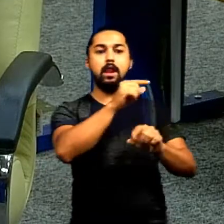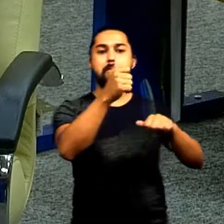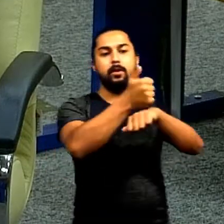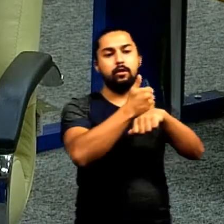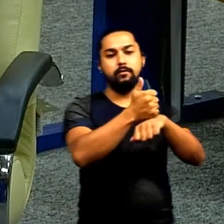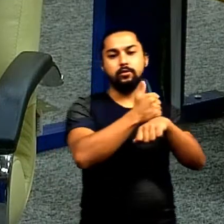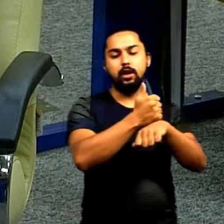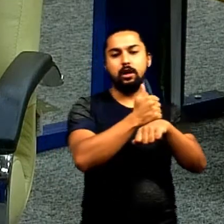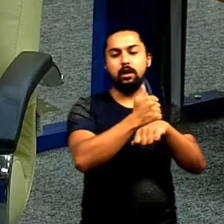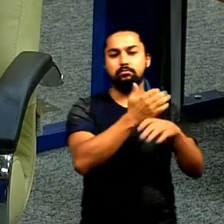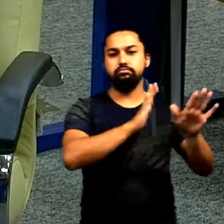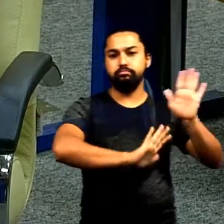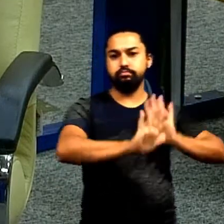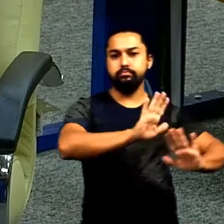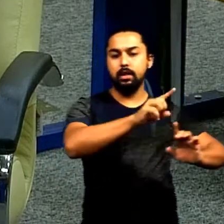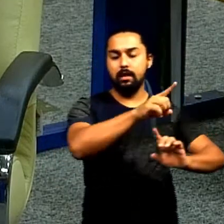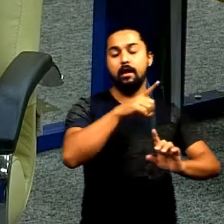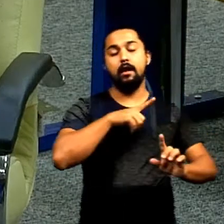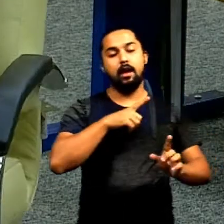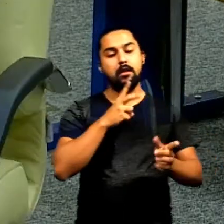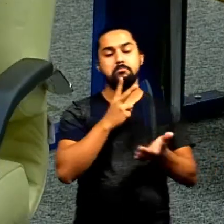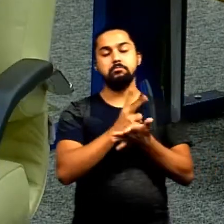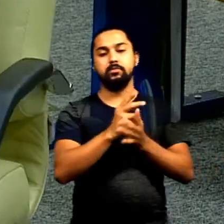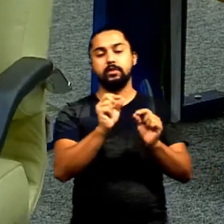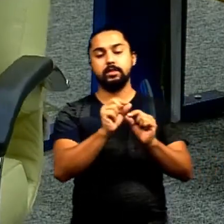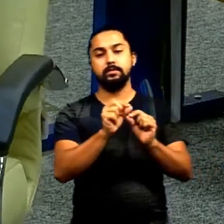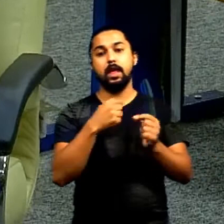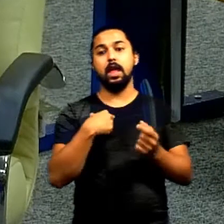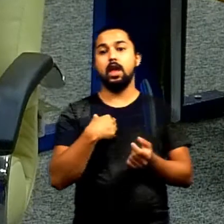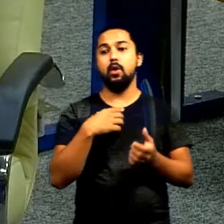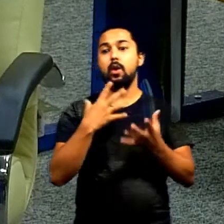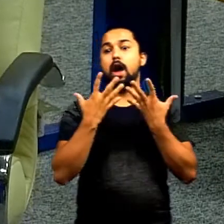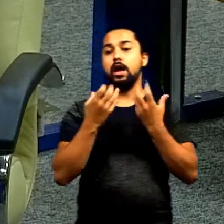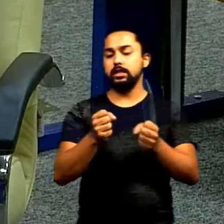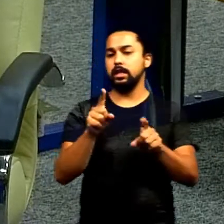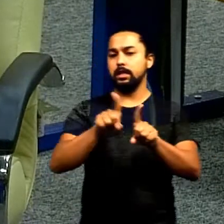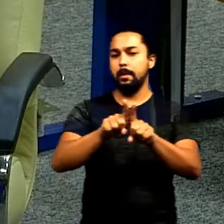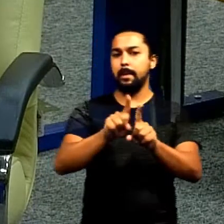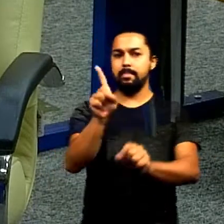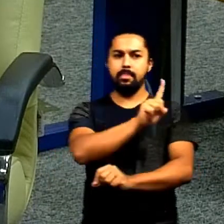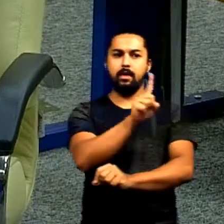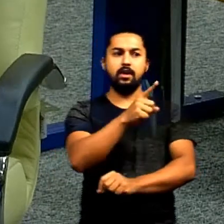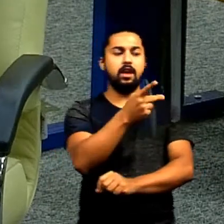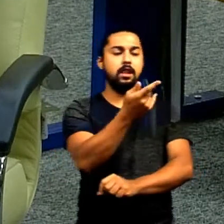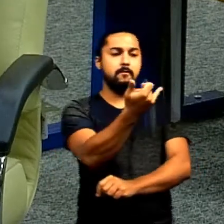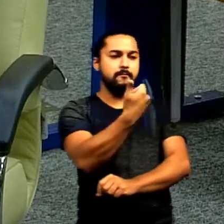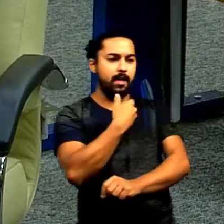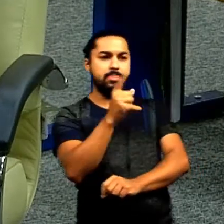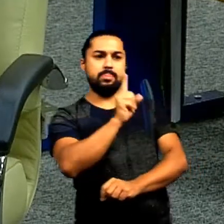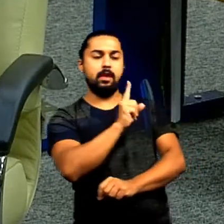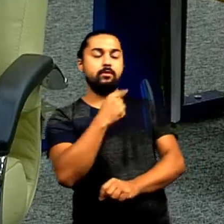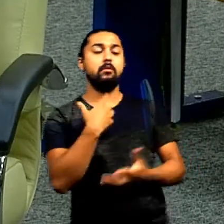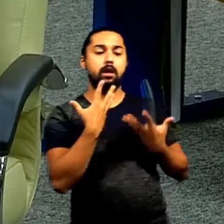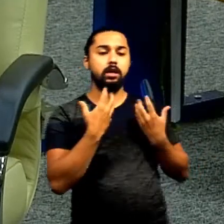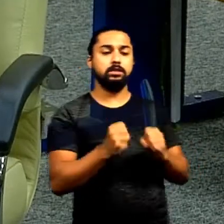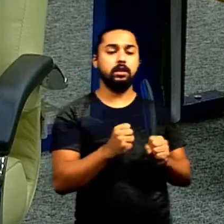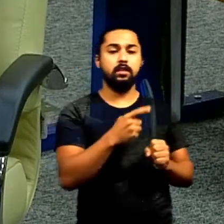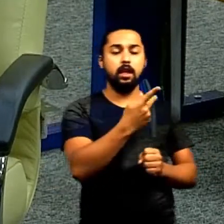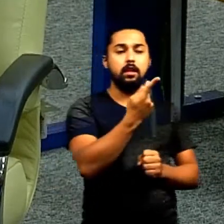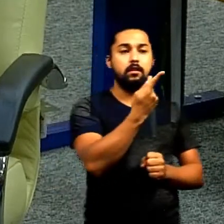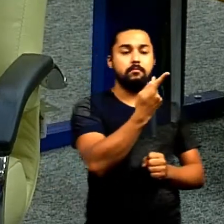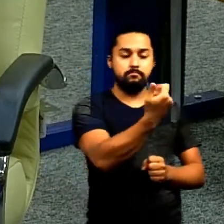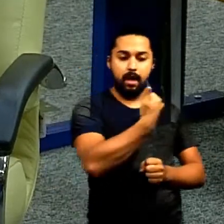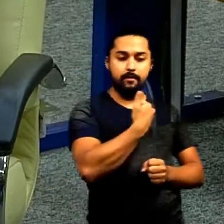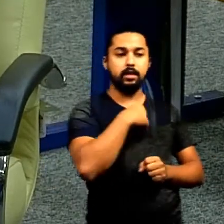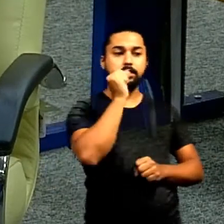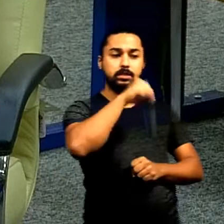que ele é e assim ele tem feito e agora eu aceito não quando ele fala não para mim eu aceito quando ele fala